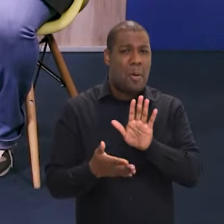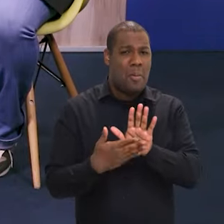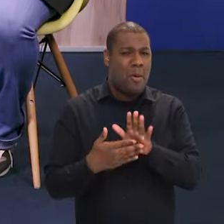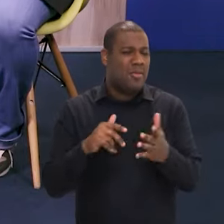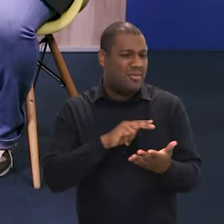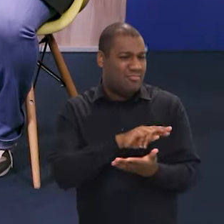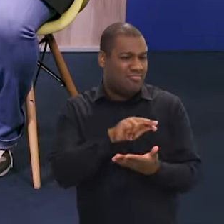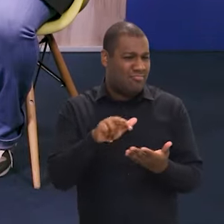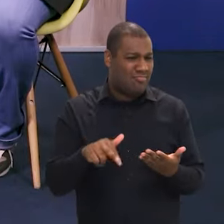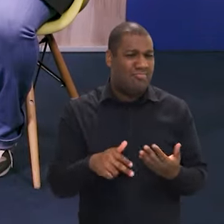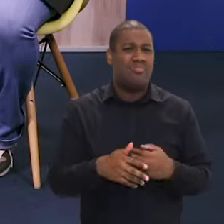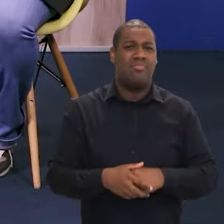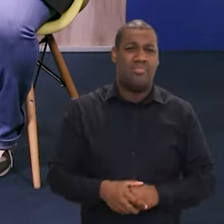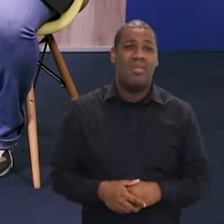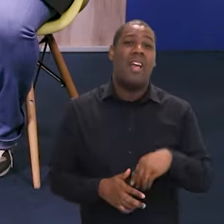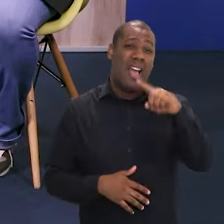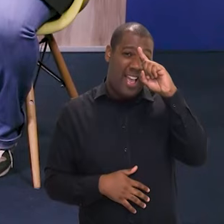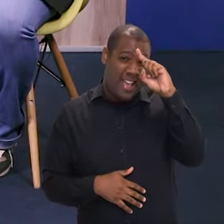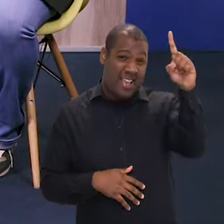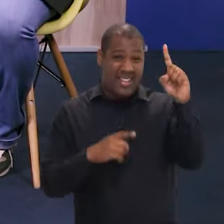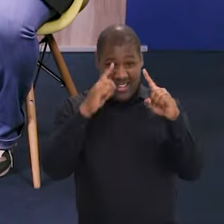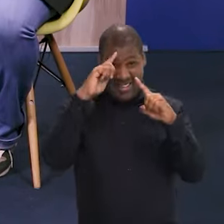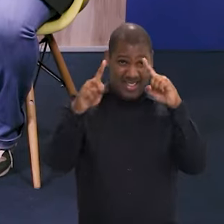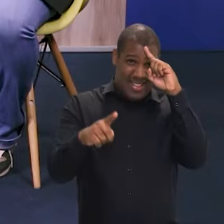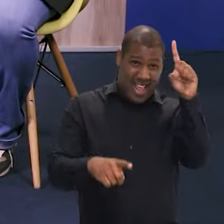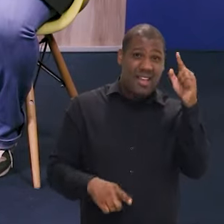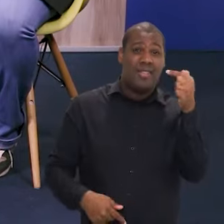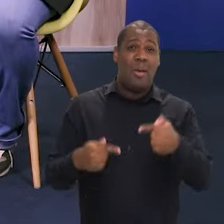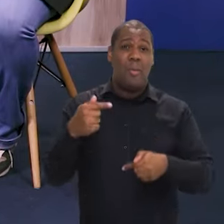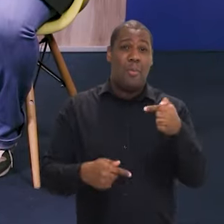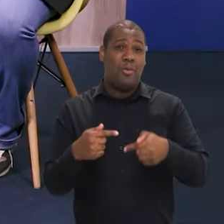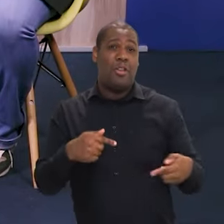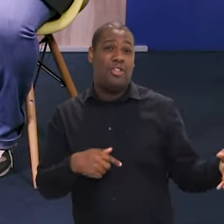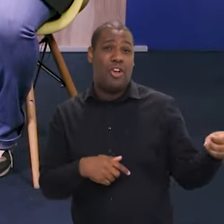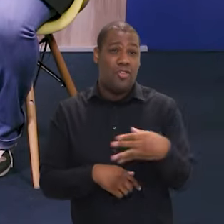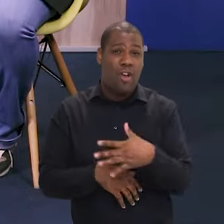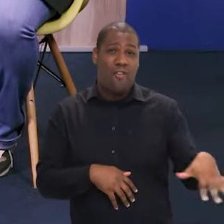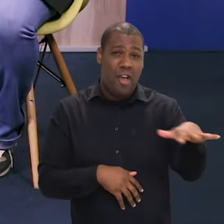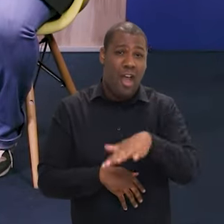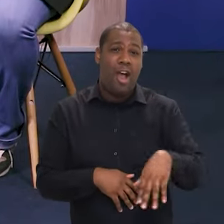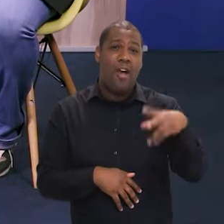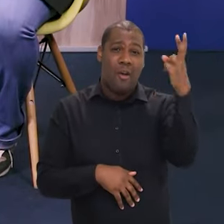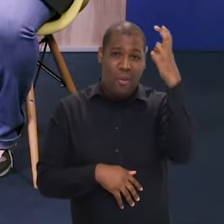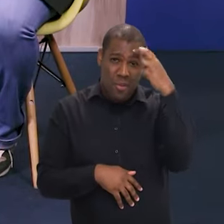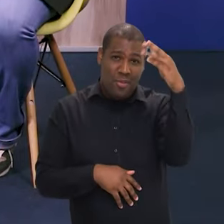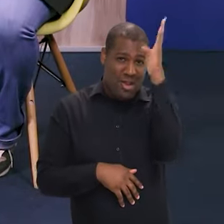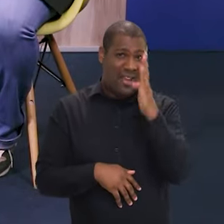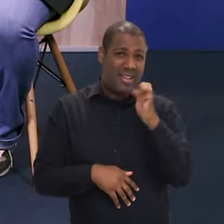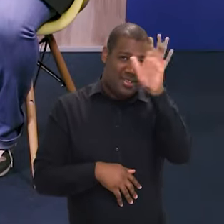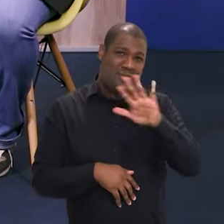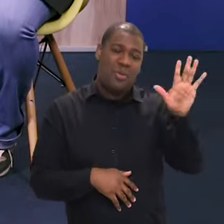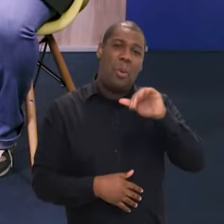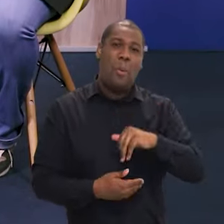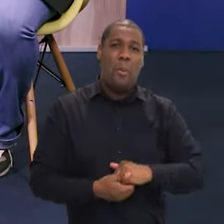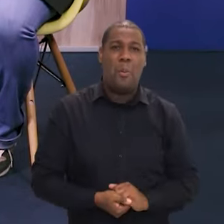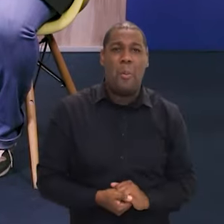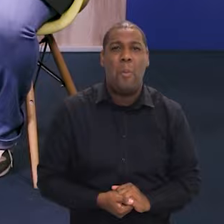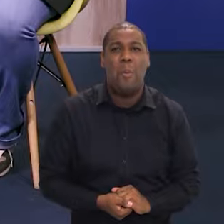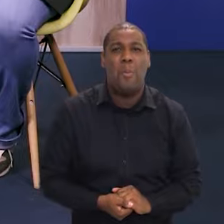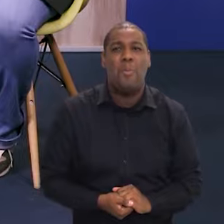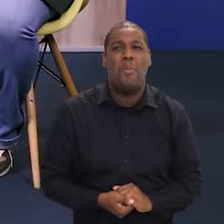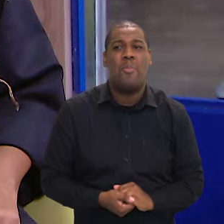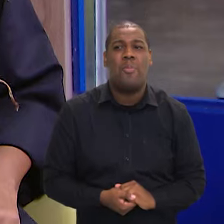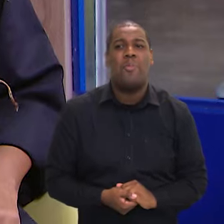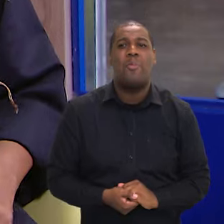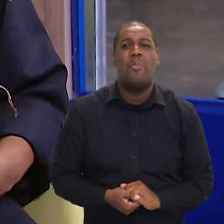partir daqui que se deve vir as ideias para a nova política de cultura nacional de cultura? política nacional de cultura, porque